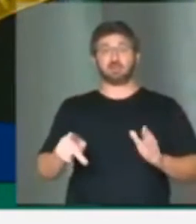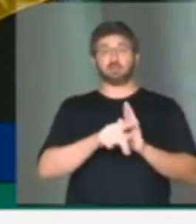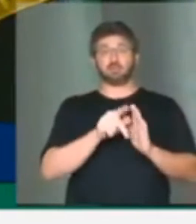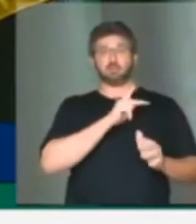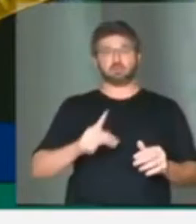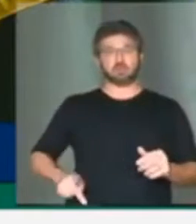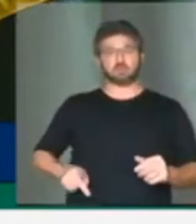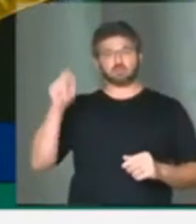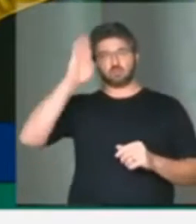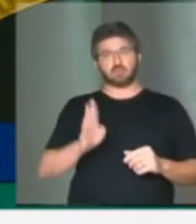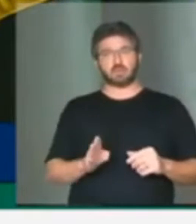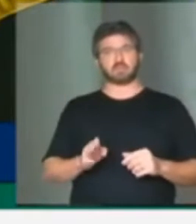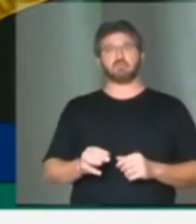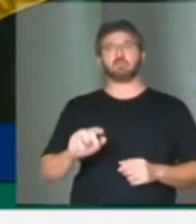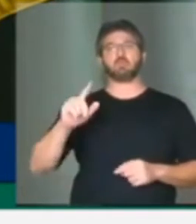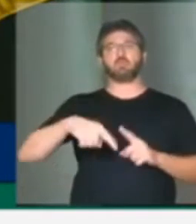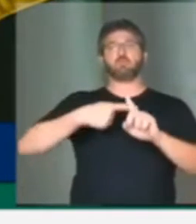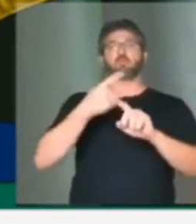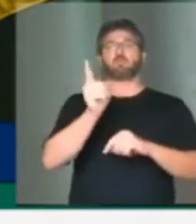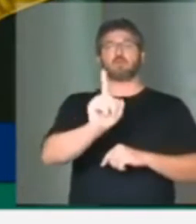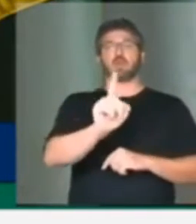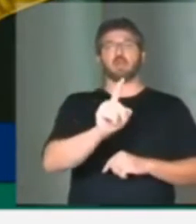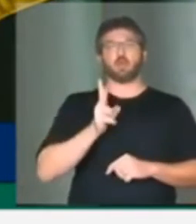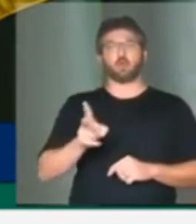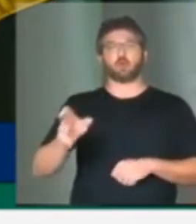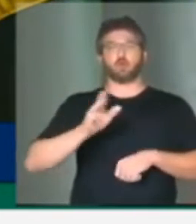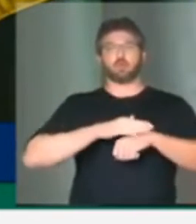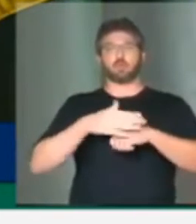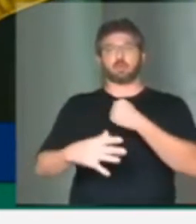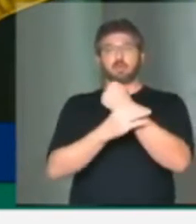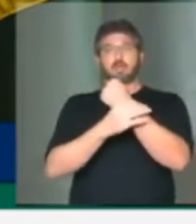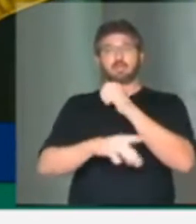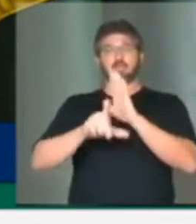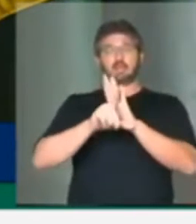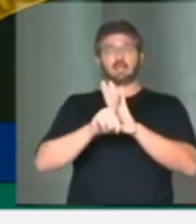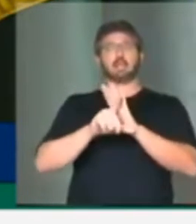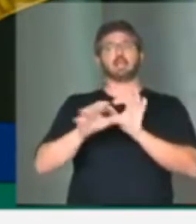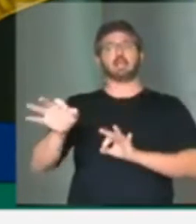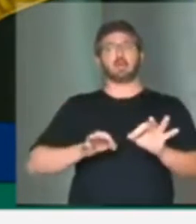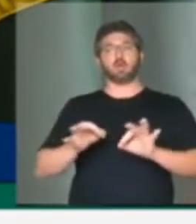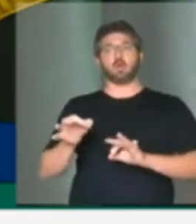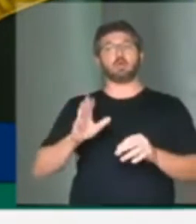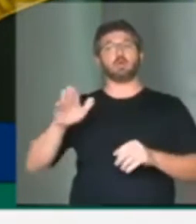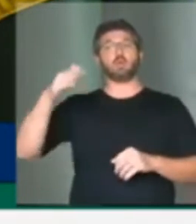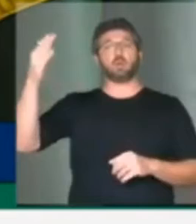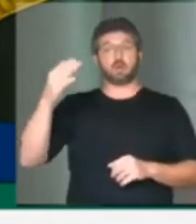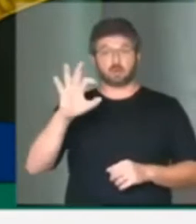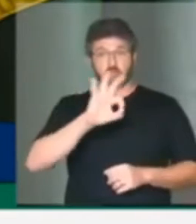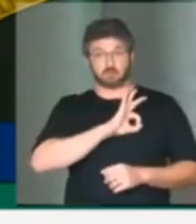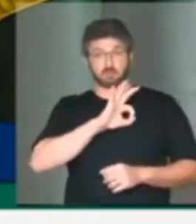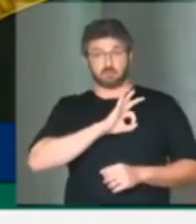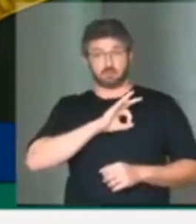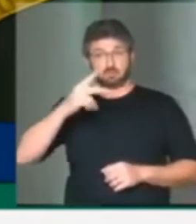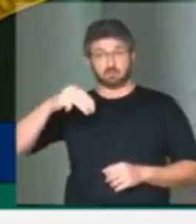da República de não ter prorrogada a operação de garantia da lei da ordem quando os policiais